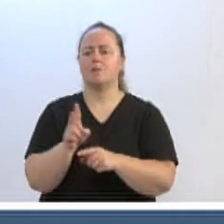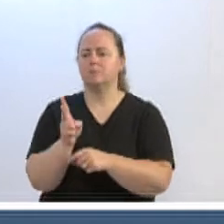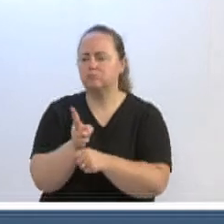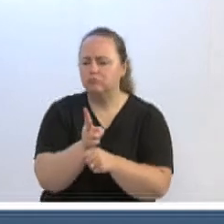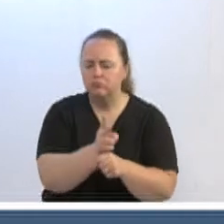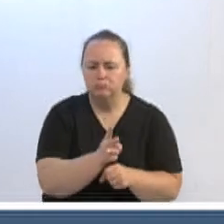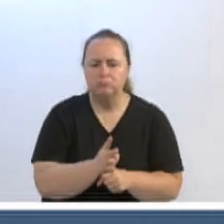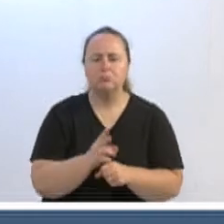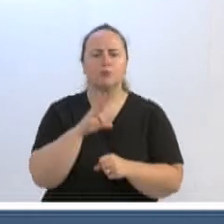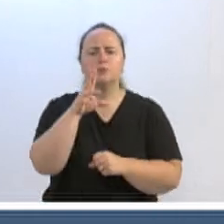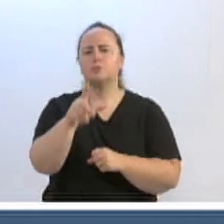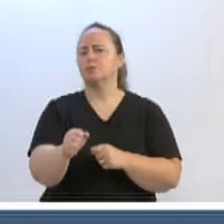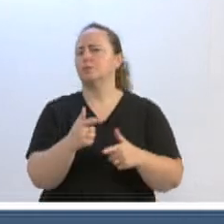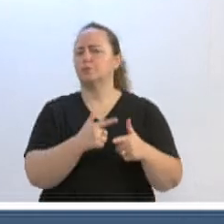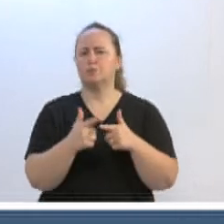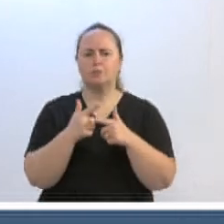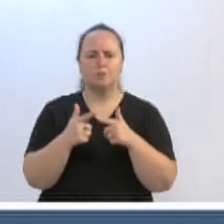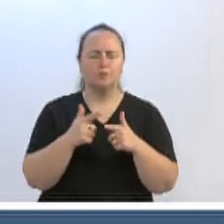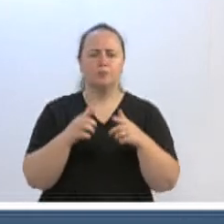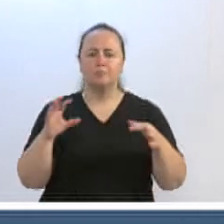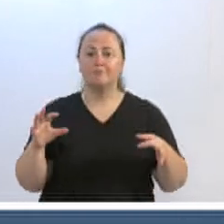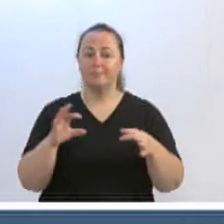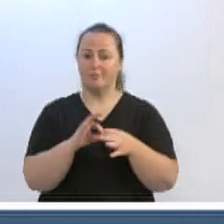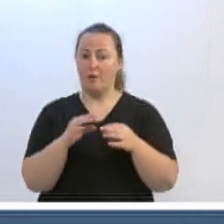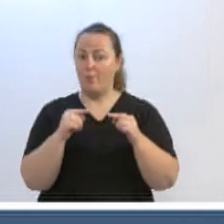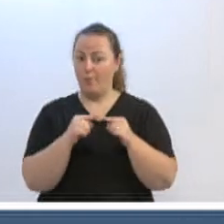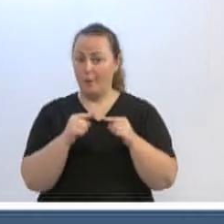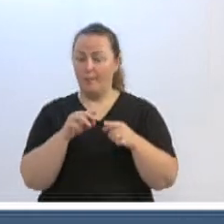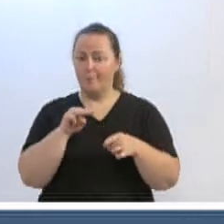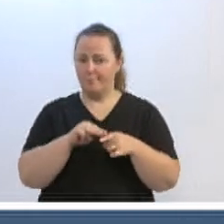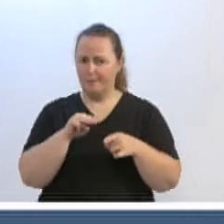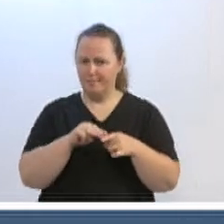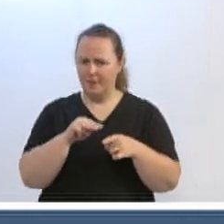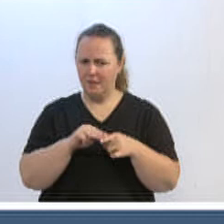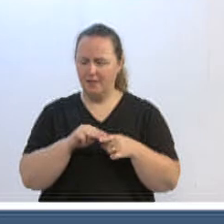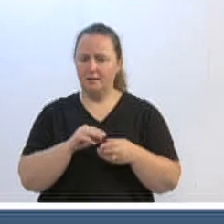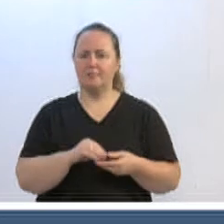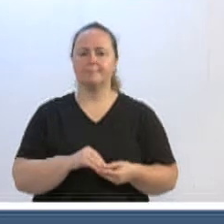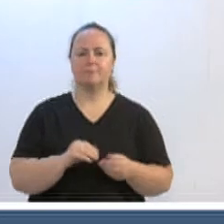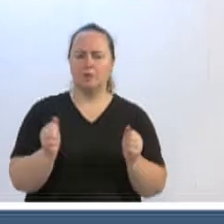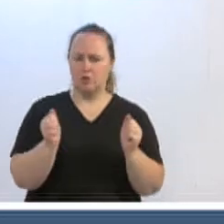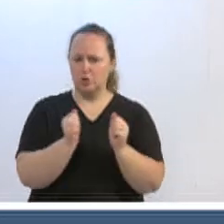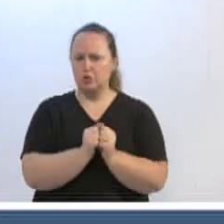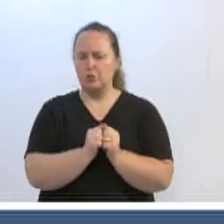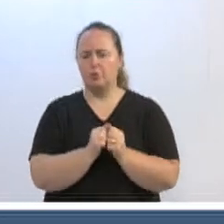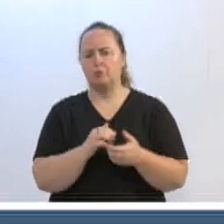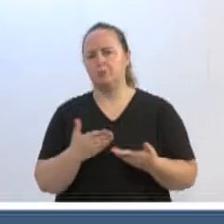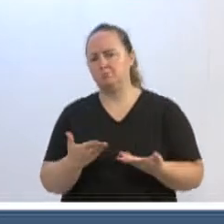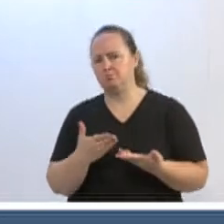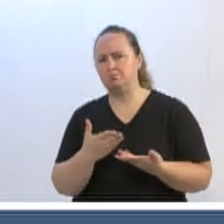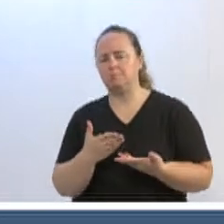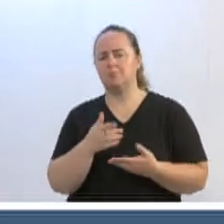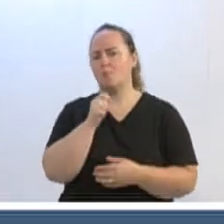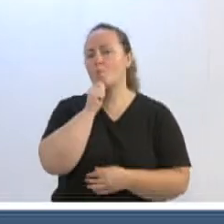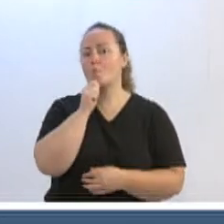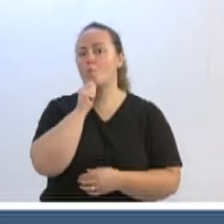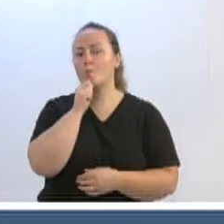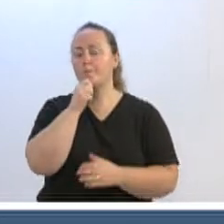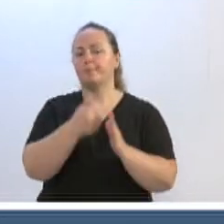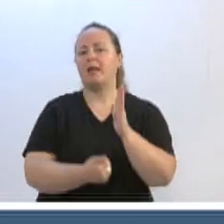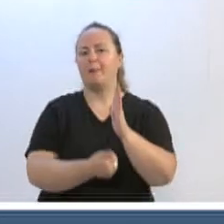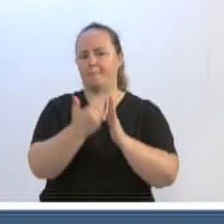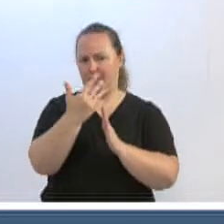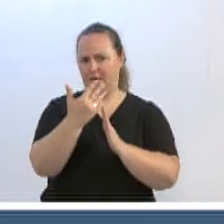qualquer tipo de problema relacionado ao município, você, munícipe, através dessa ferramenta, seja, ela ainda não é um aplicativo, mas você